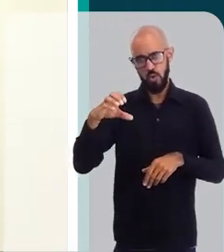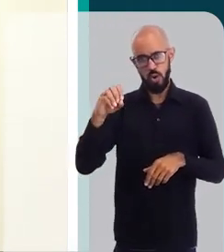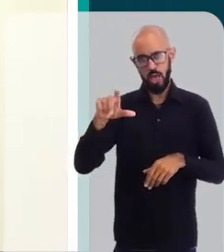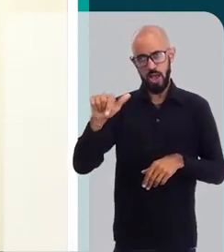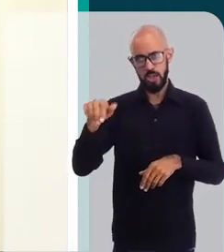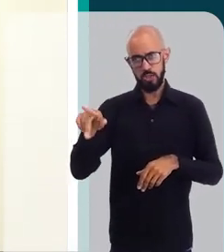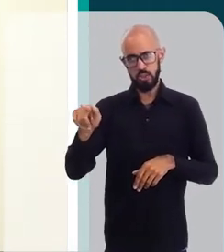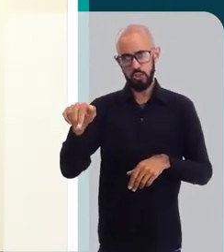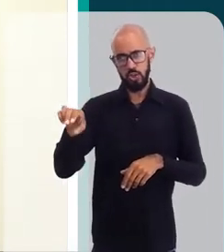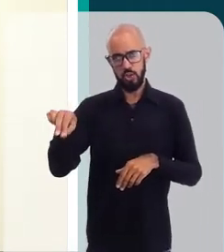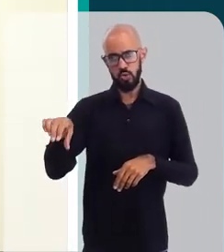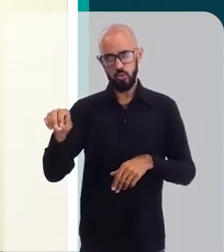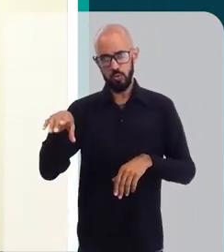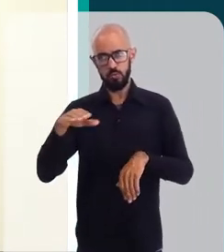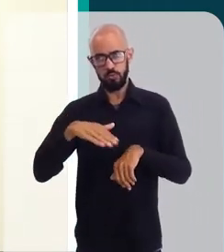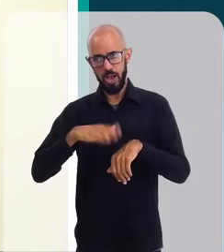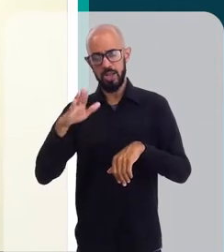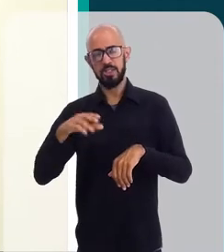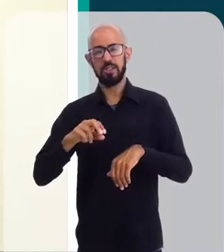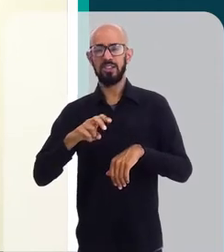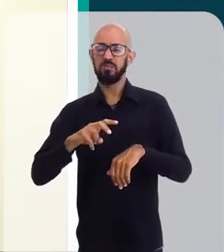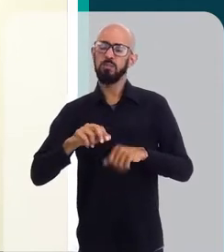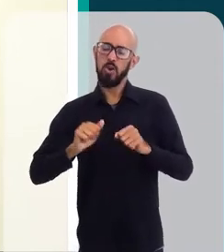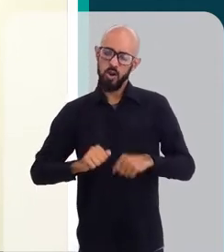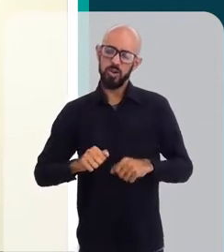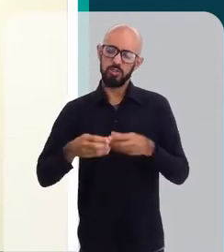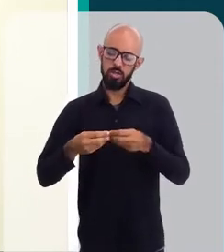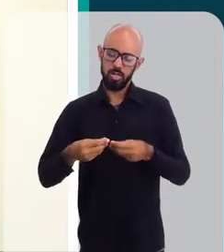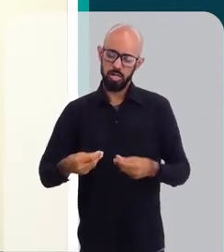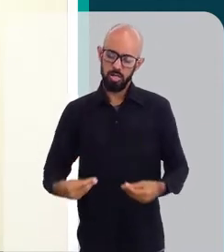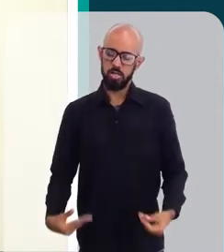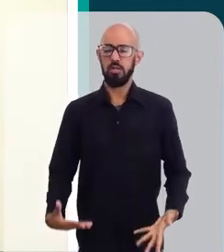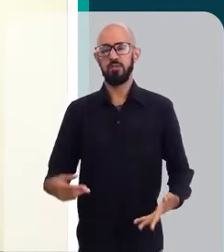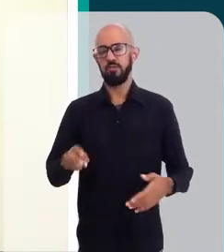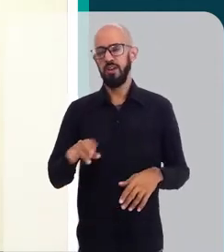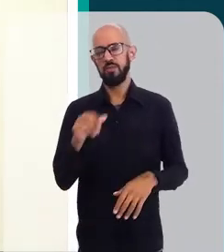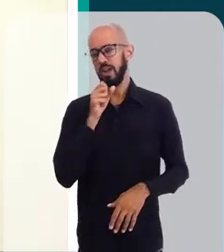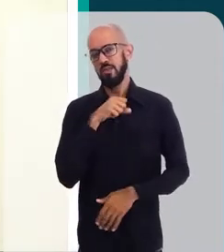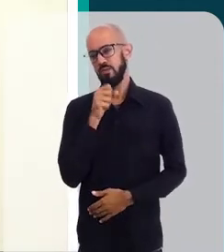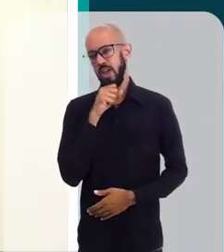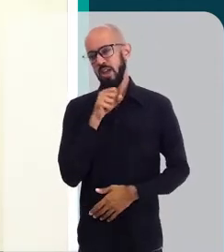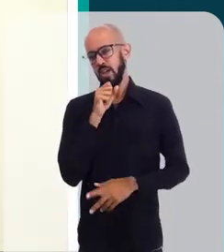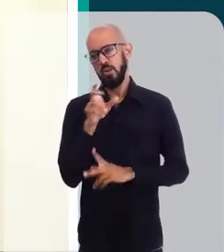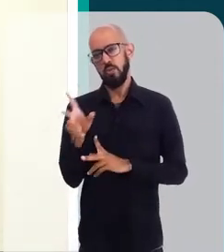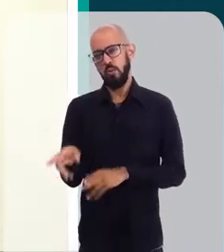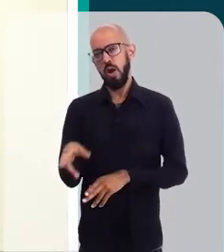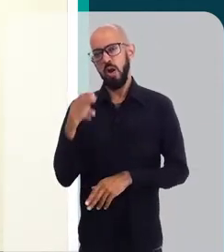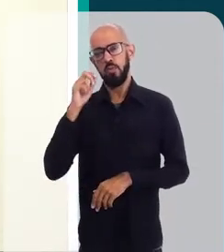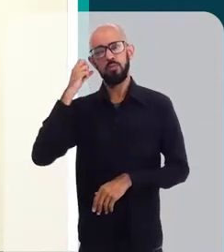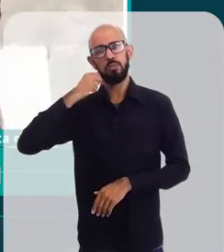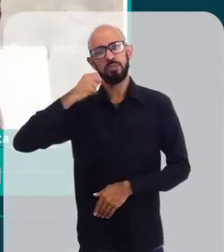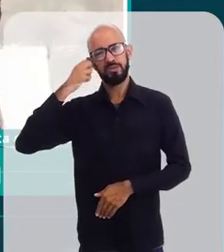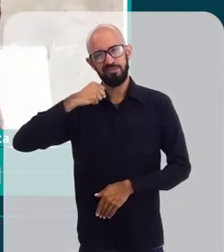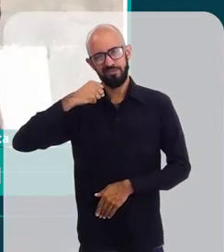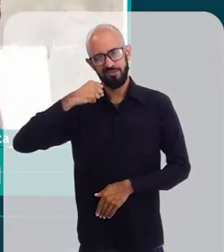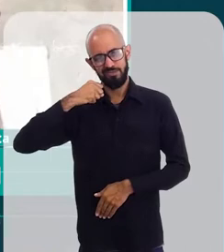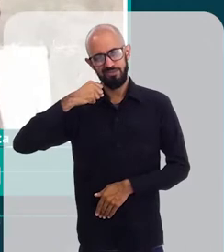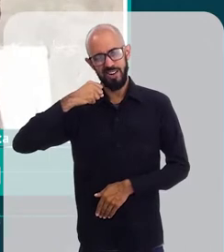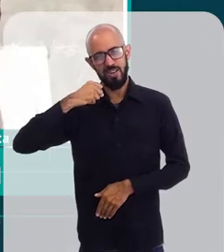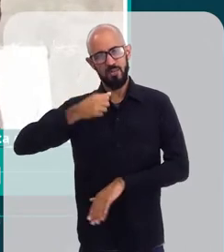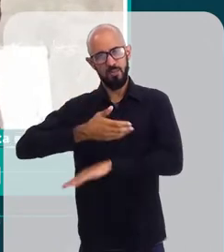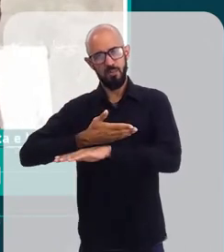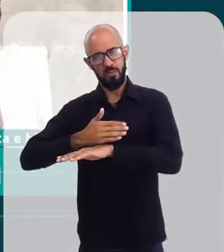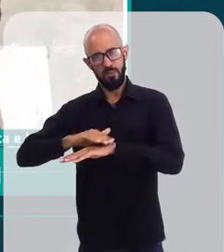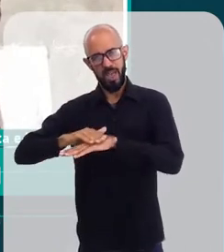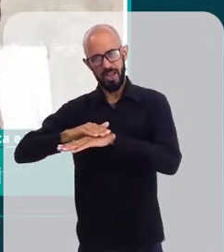ele vai ser degenerado e você vai foto envelhecer tanto quanto uma pessoa clara. Então você